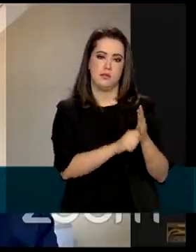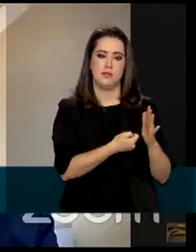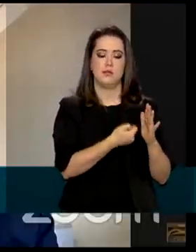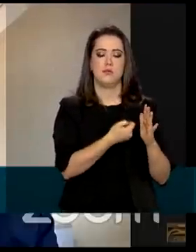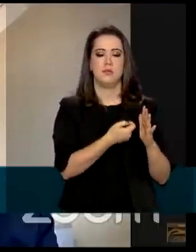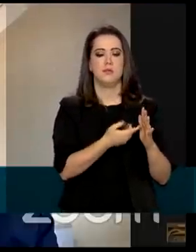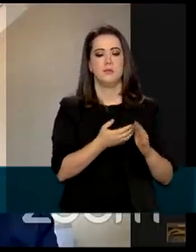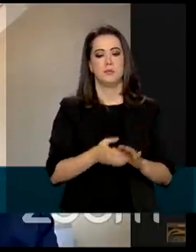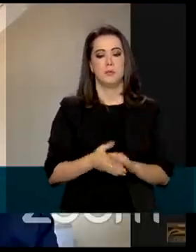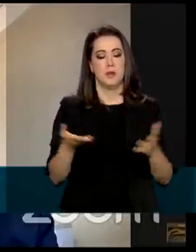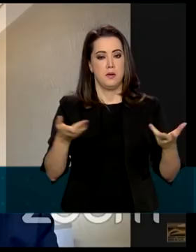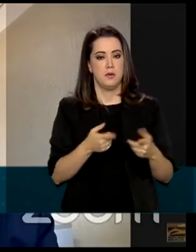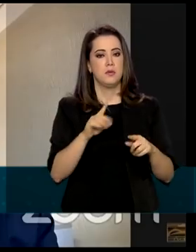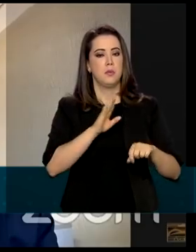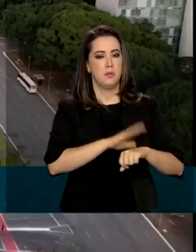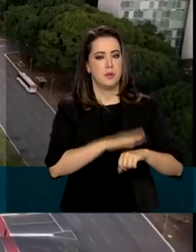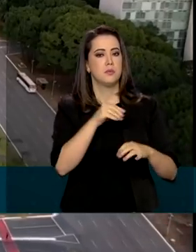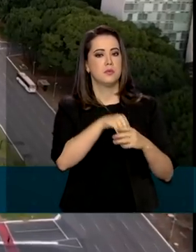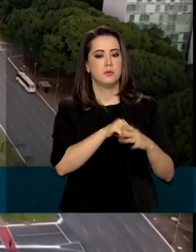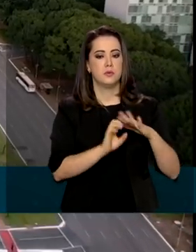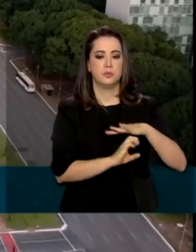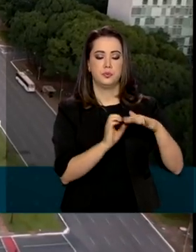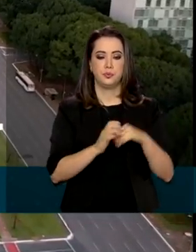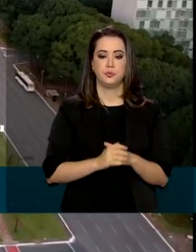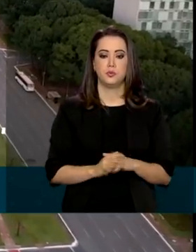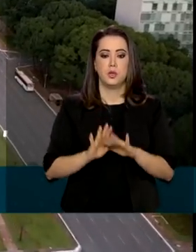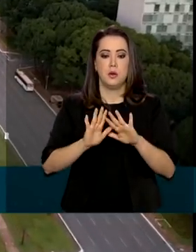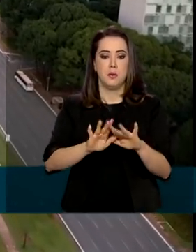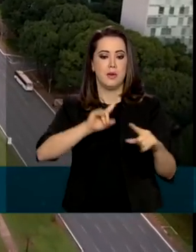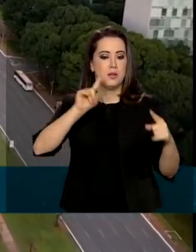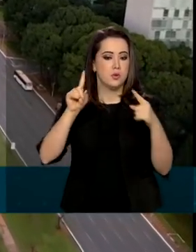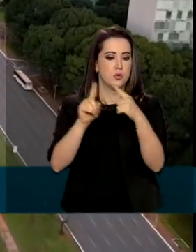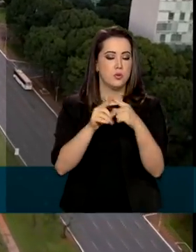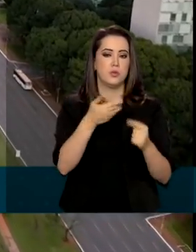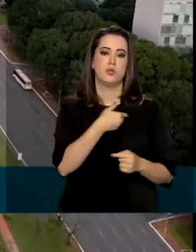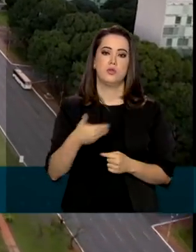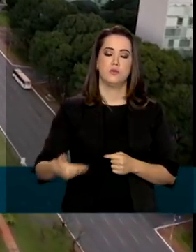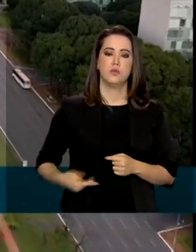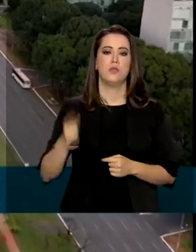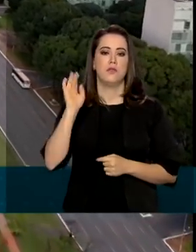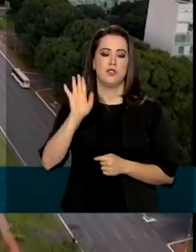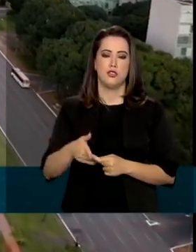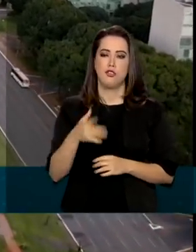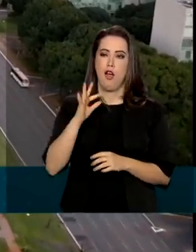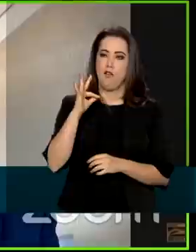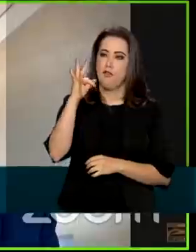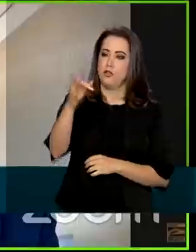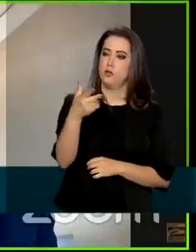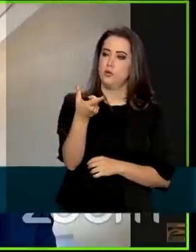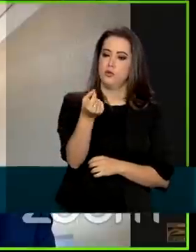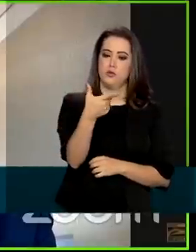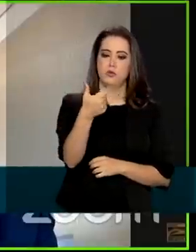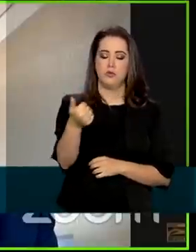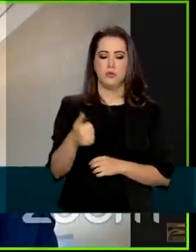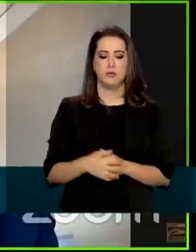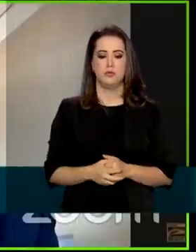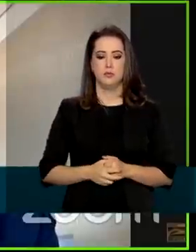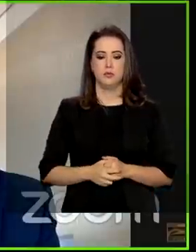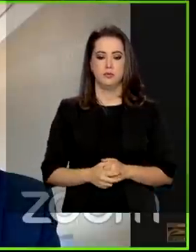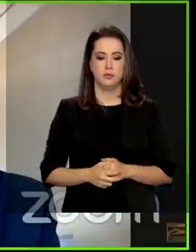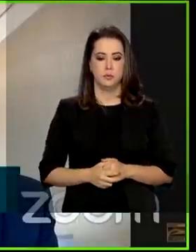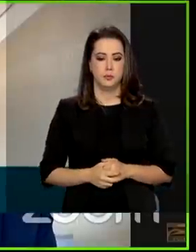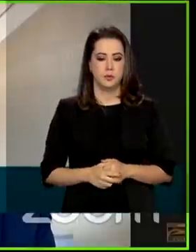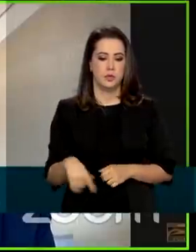e indeterminados dentro das empresas. Mas o foco do governo já é 2021. Ainda não podemos abrir